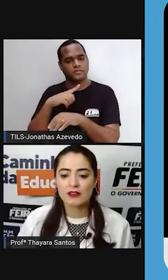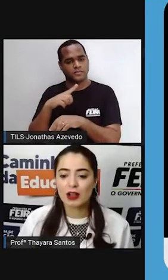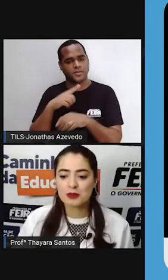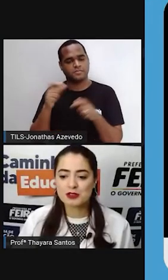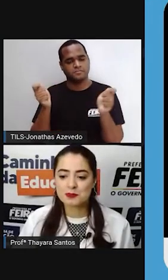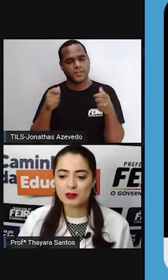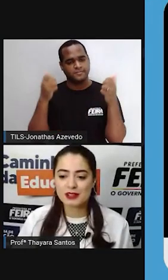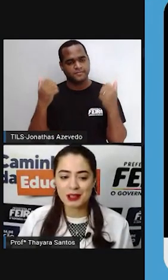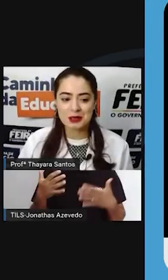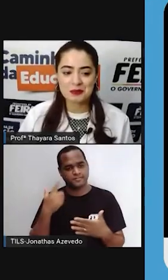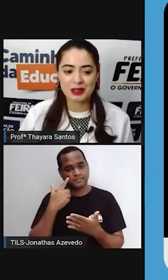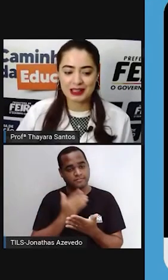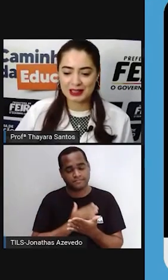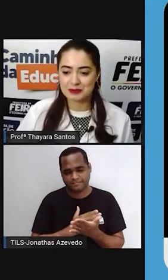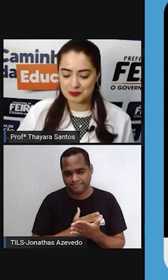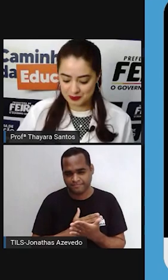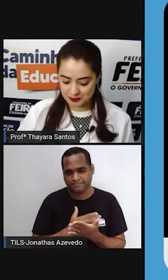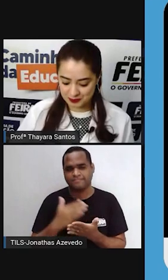E até vídeo.